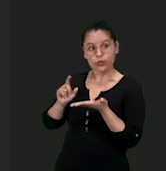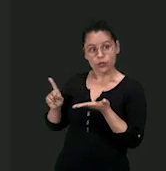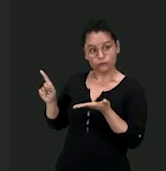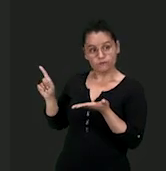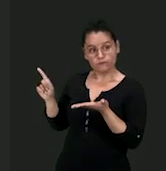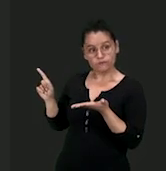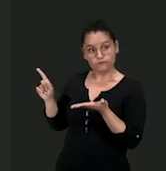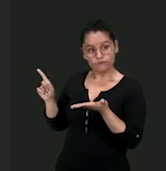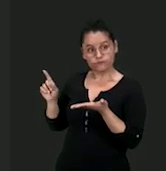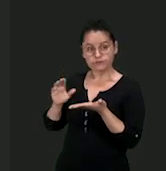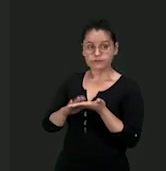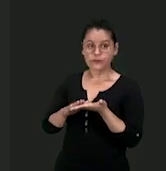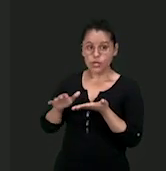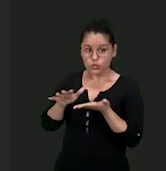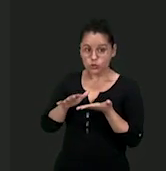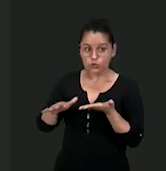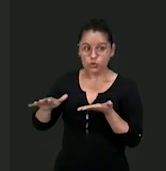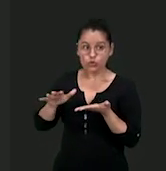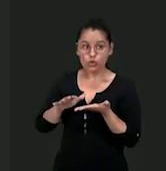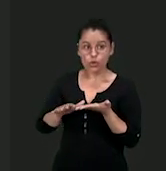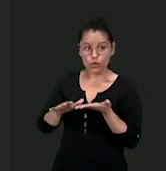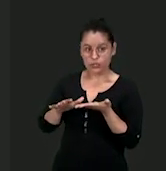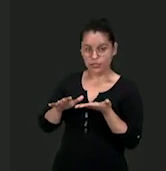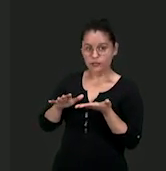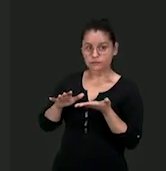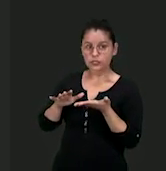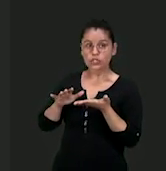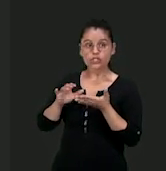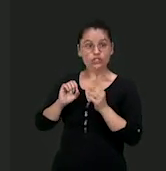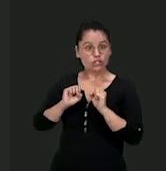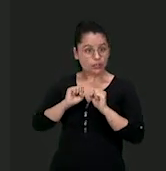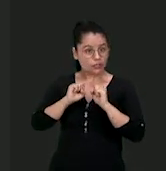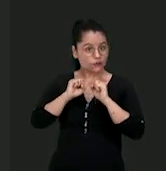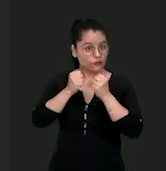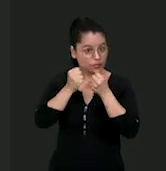é a zona de defesa,